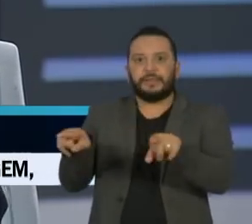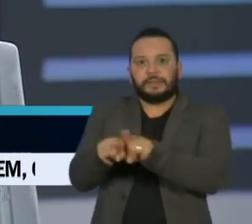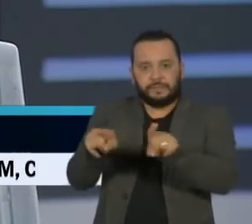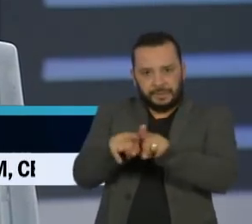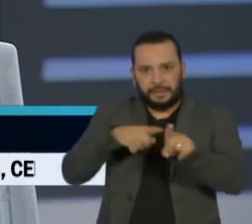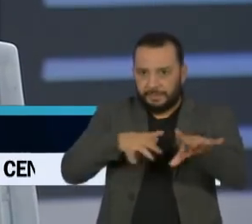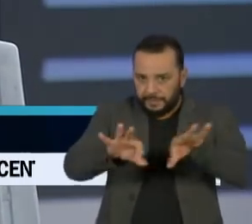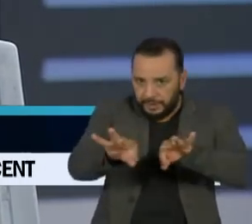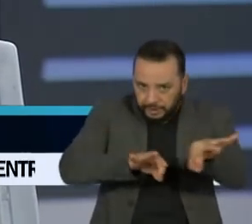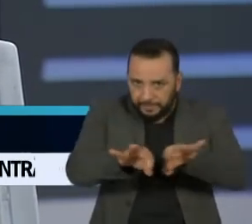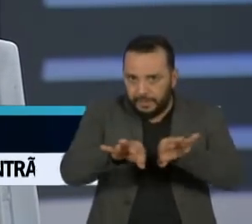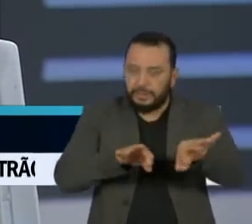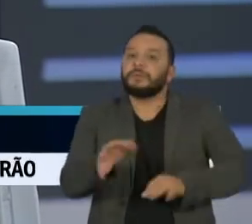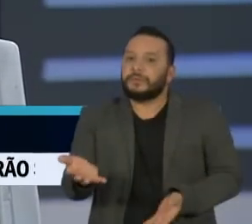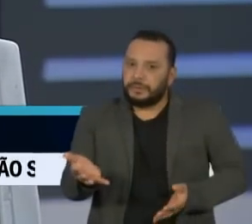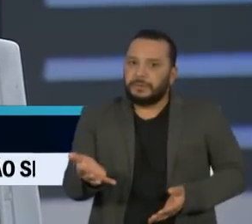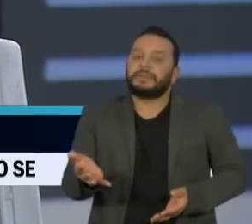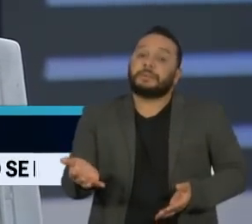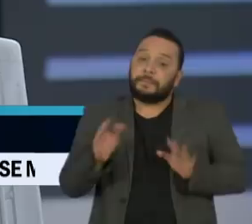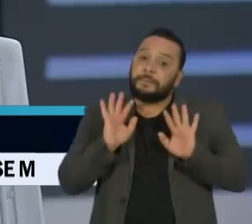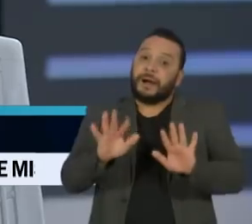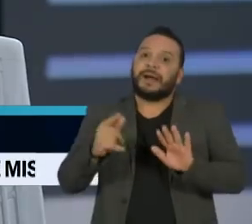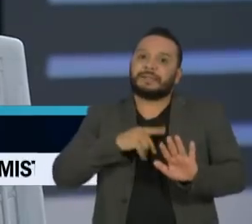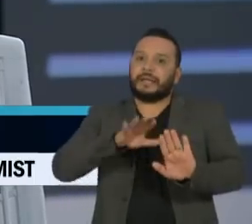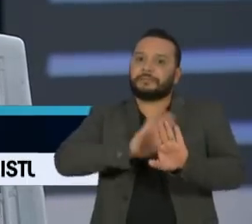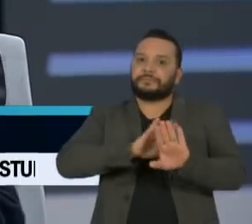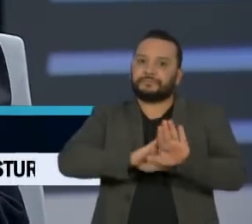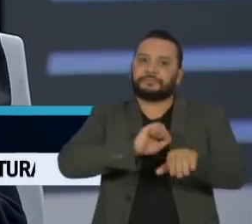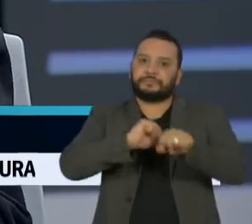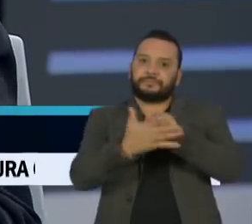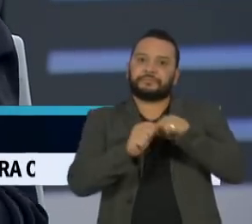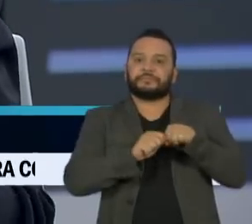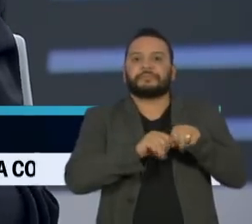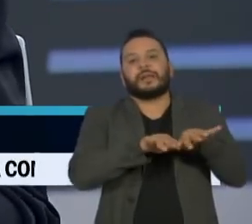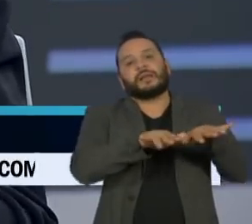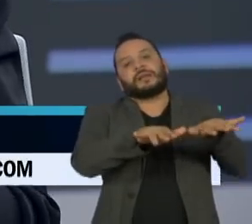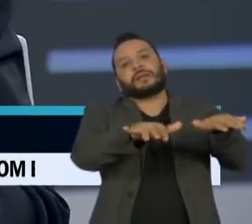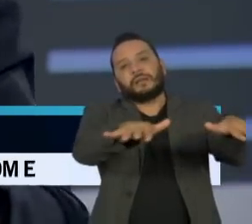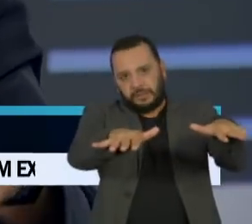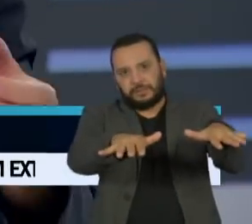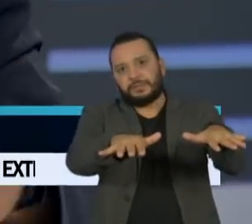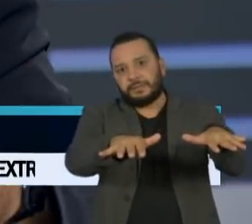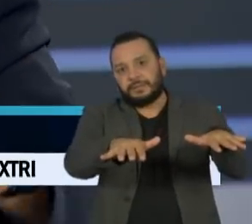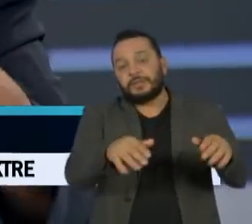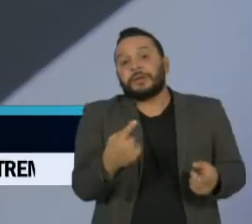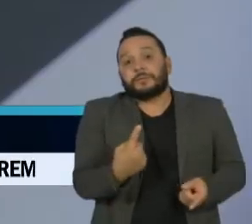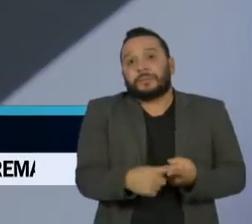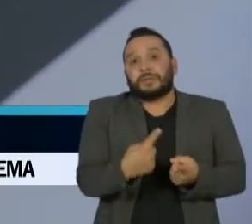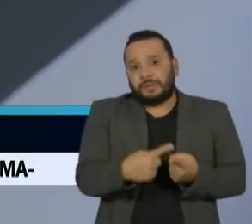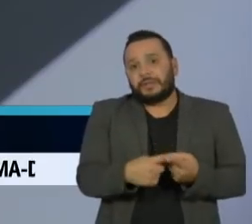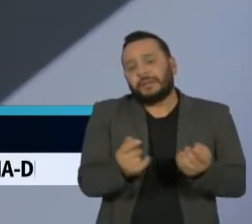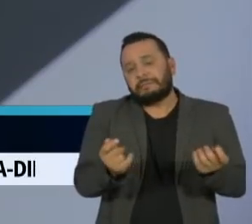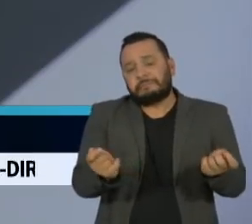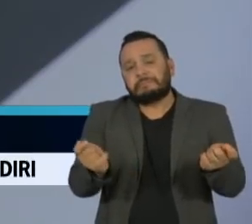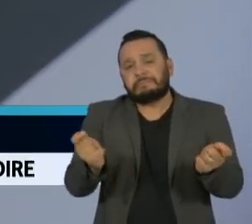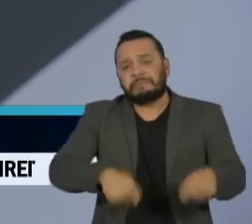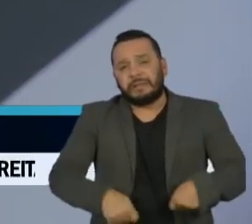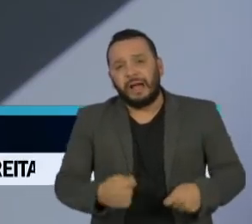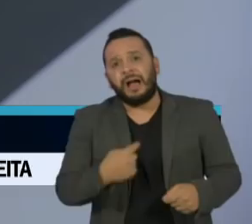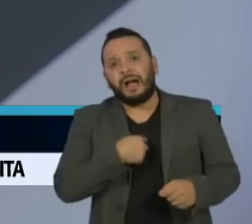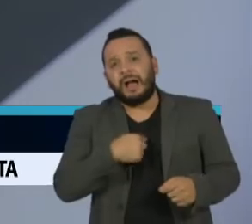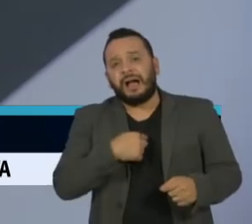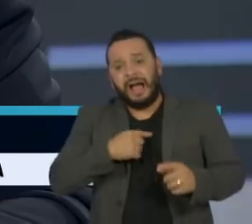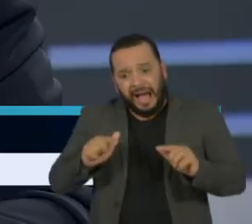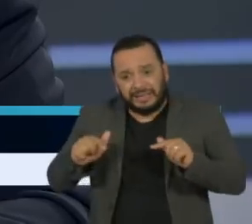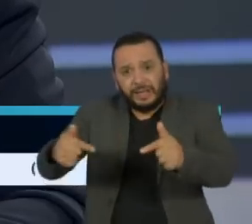existe uma grande contaminação, se não a maioria das decisões é baseada na possibilidade política de você implementar essas